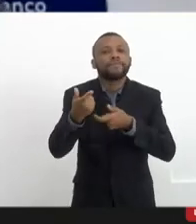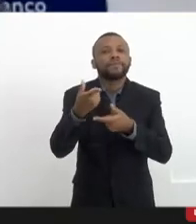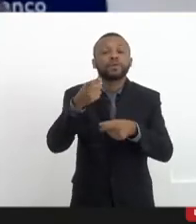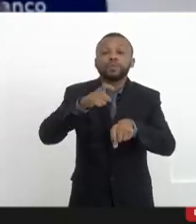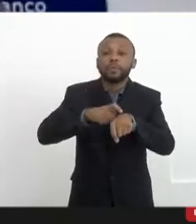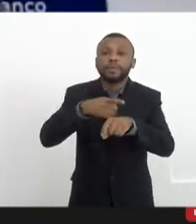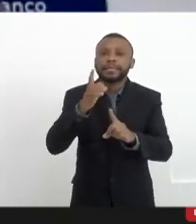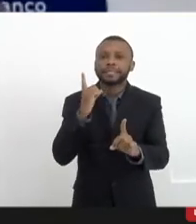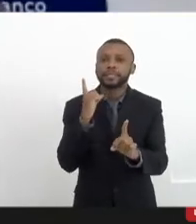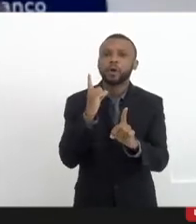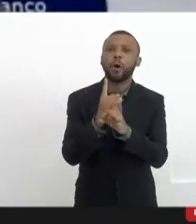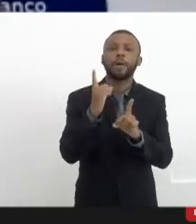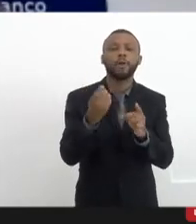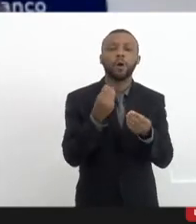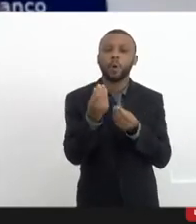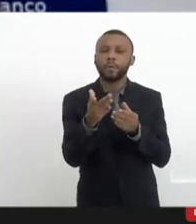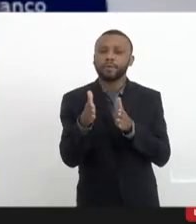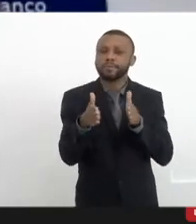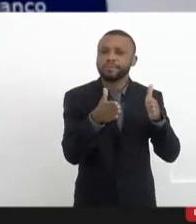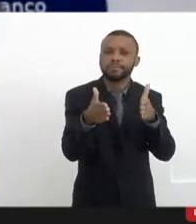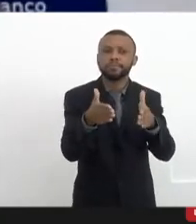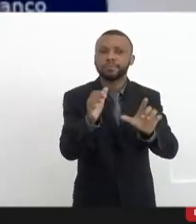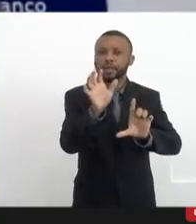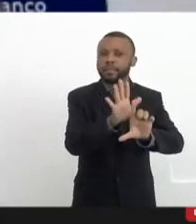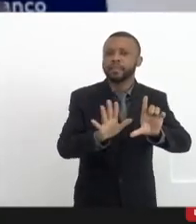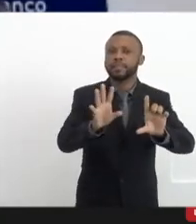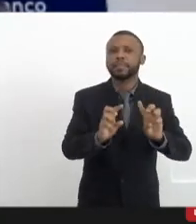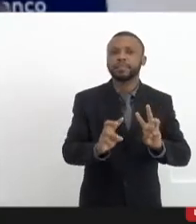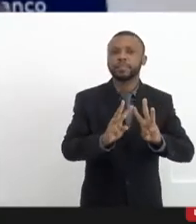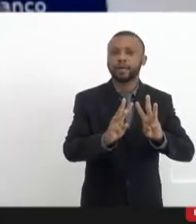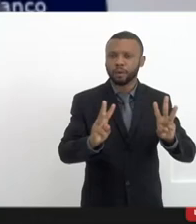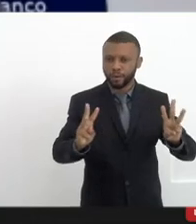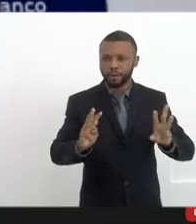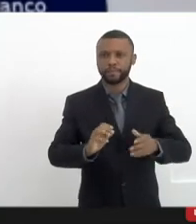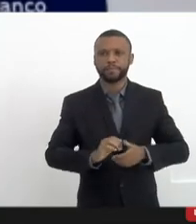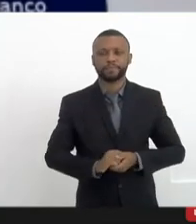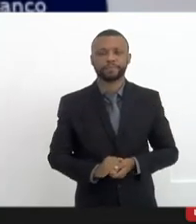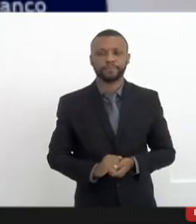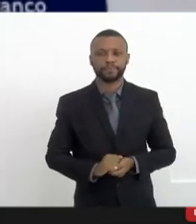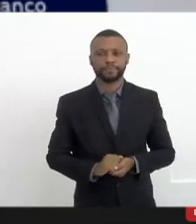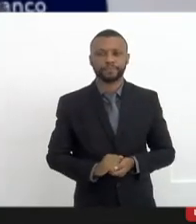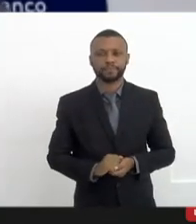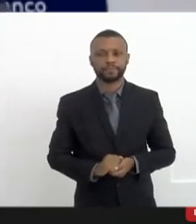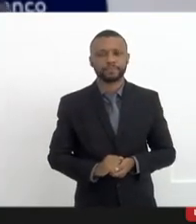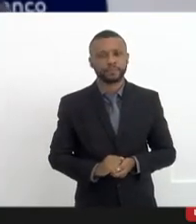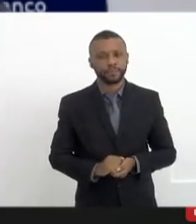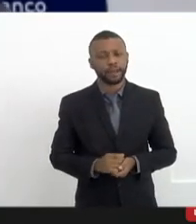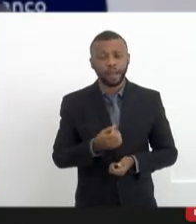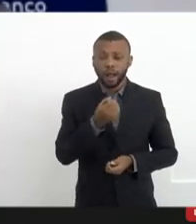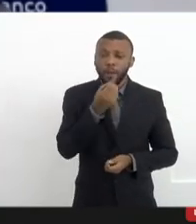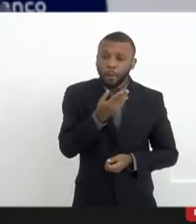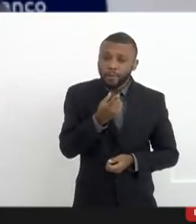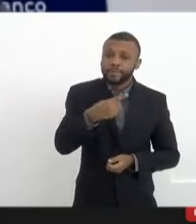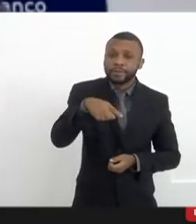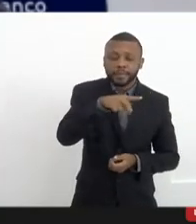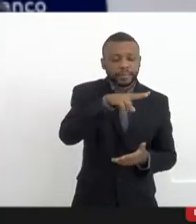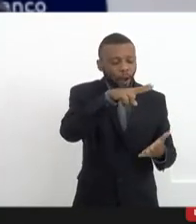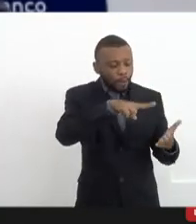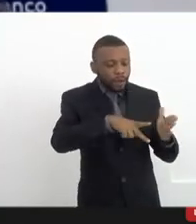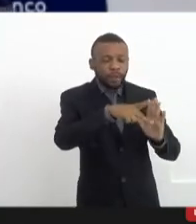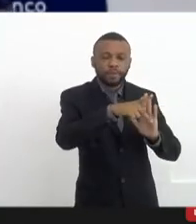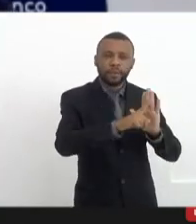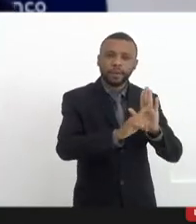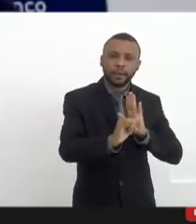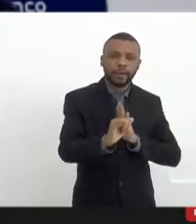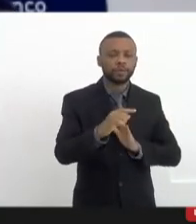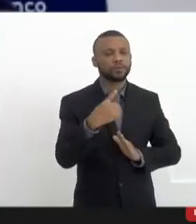como abrir seu caminho na web, como se sustentar através da web. vale a pena dar uma lida no projeto de lei